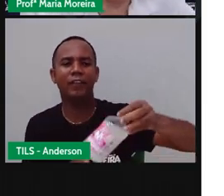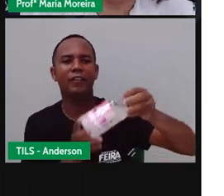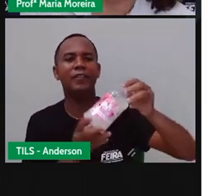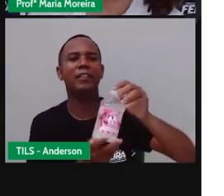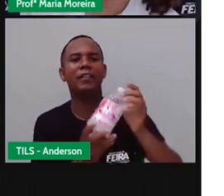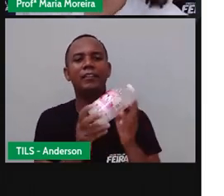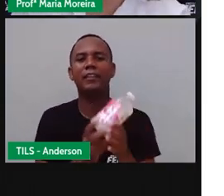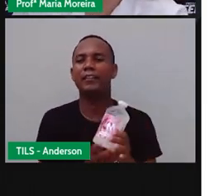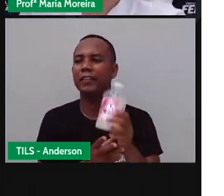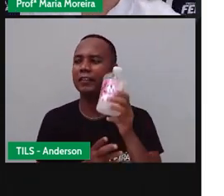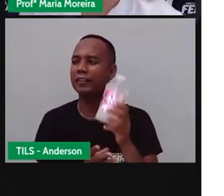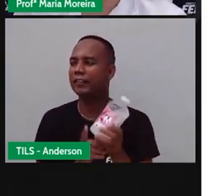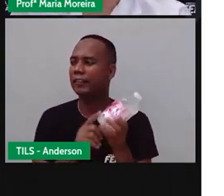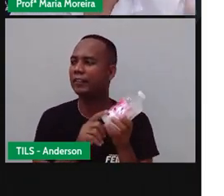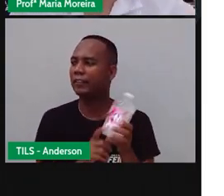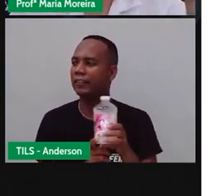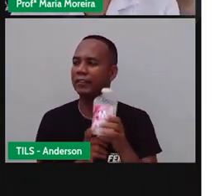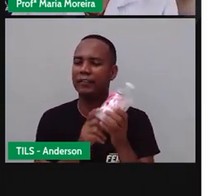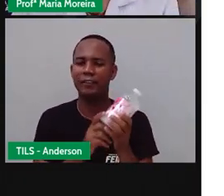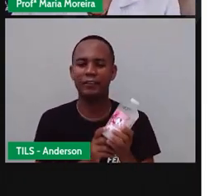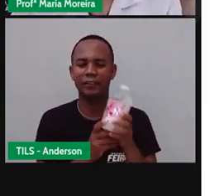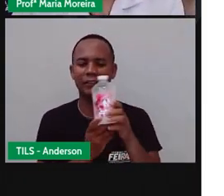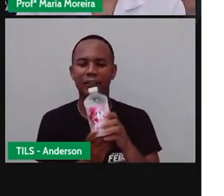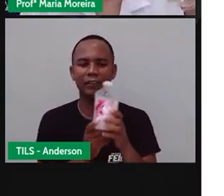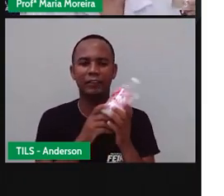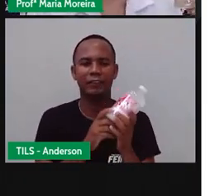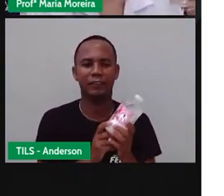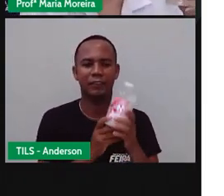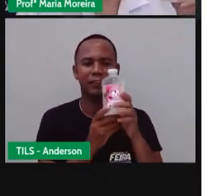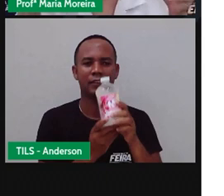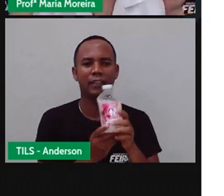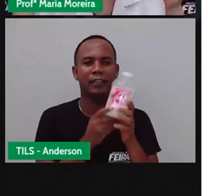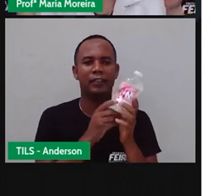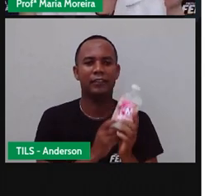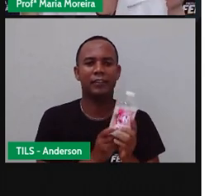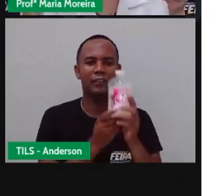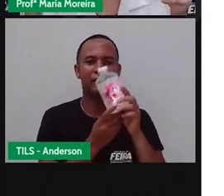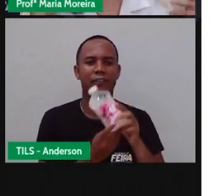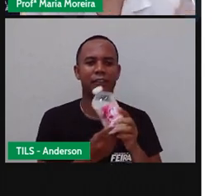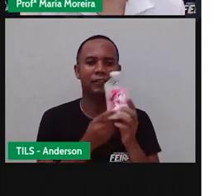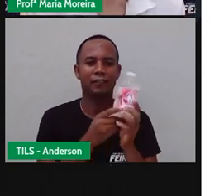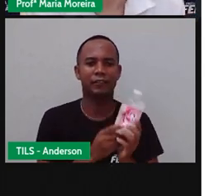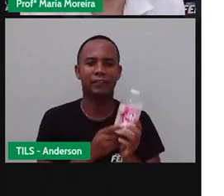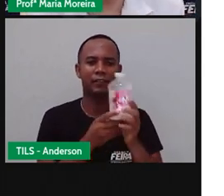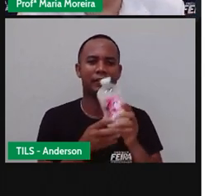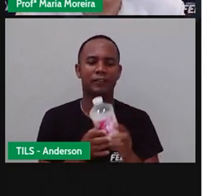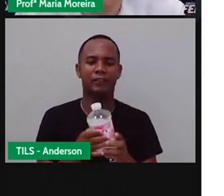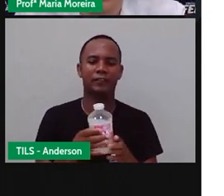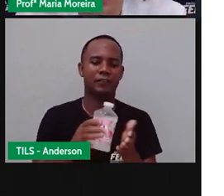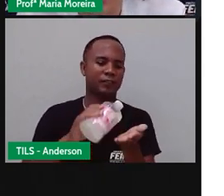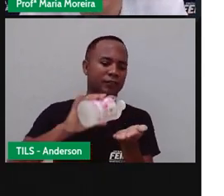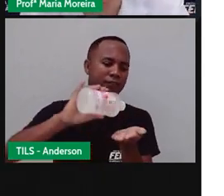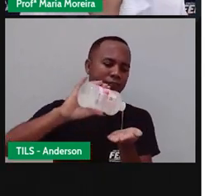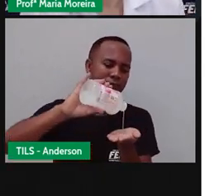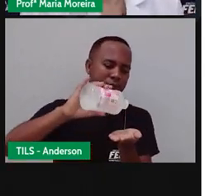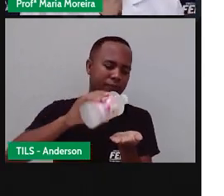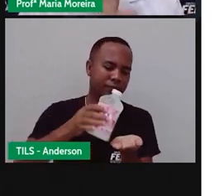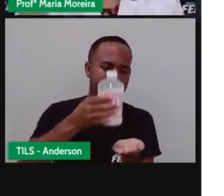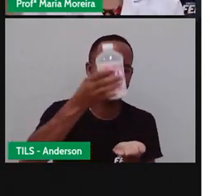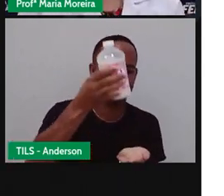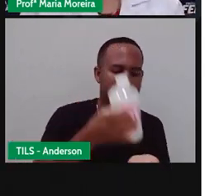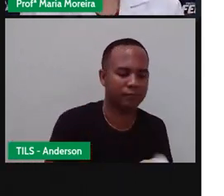lavem as mãos, usem álcool em gel, tá? E usem o quê? Máscara. Se cuidem, tá?